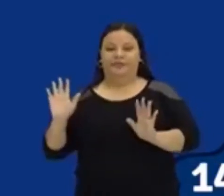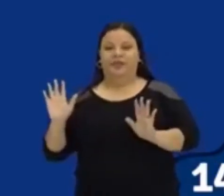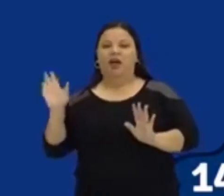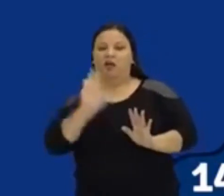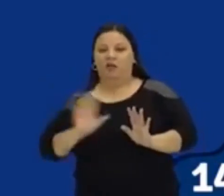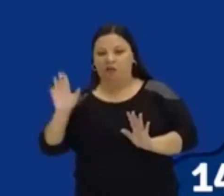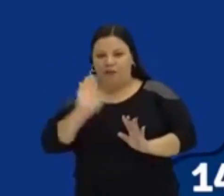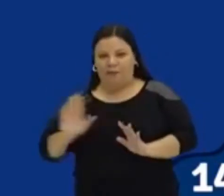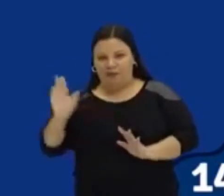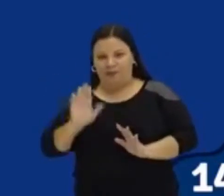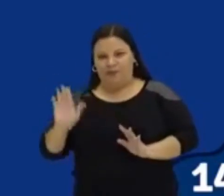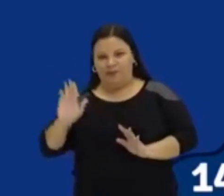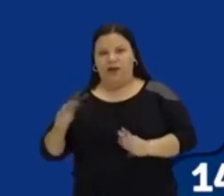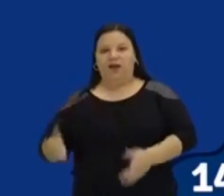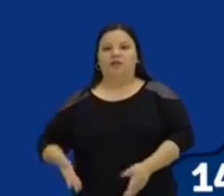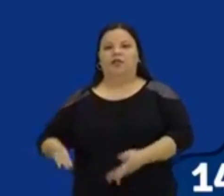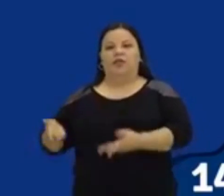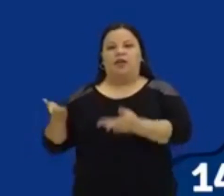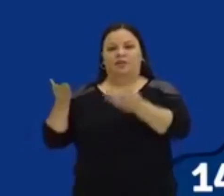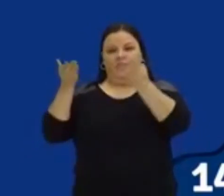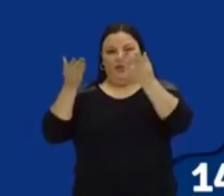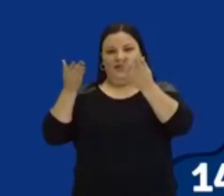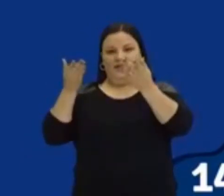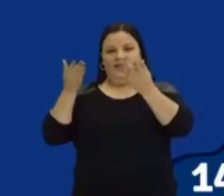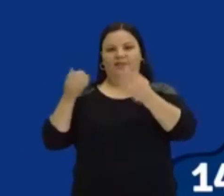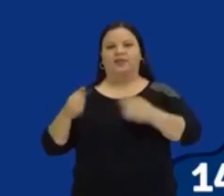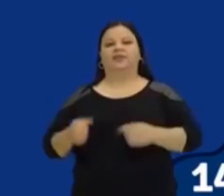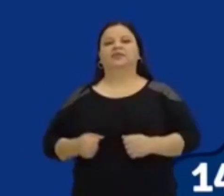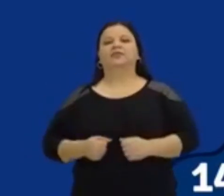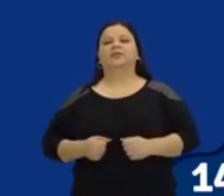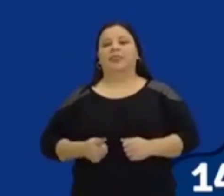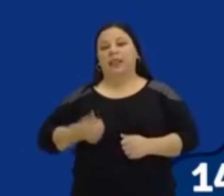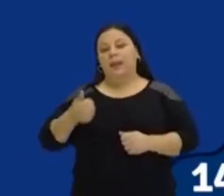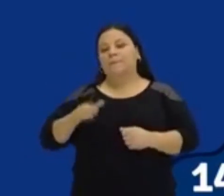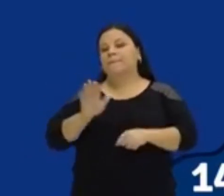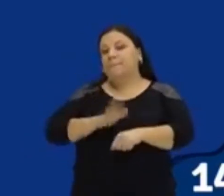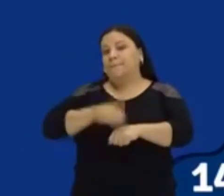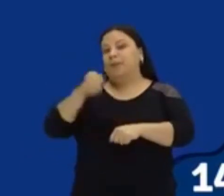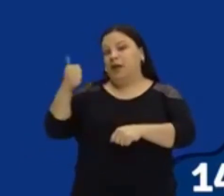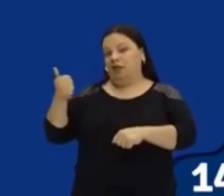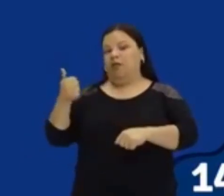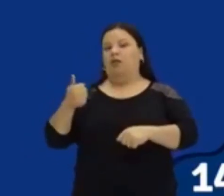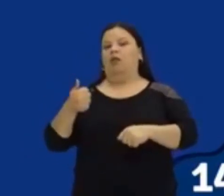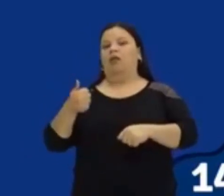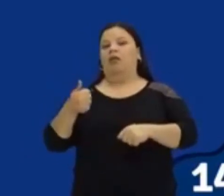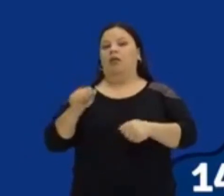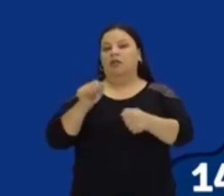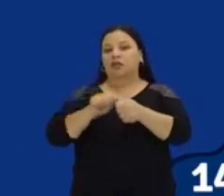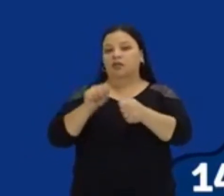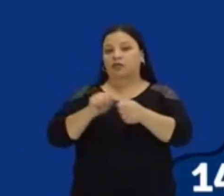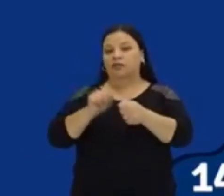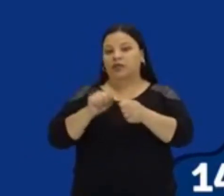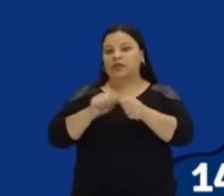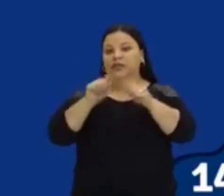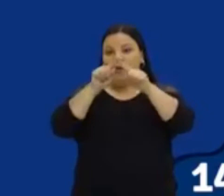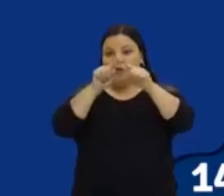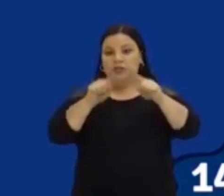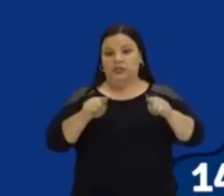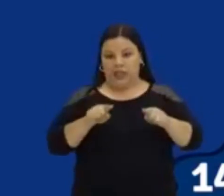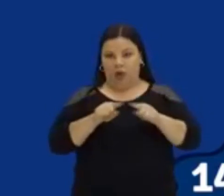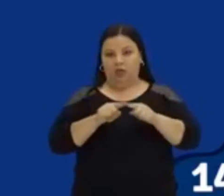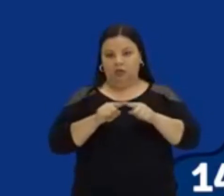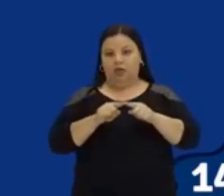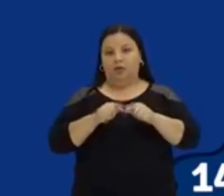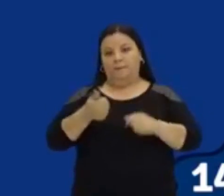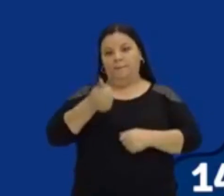vamos calcular logo esse delta antes. Eu gosto de fazer assim, eu gosto de calcular logo o delta porque quando eu venho para a função eu já tenho o valor do delta definido já. Então, aqui,